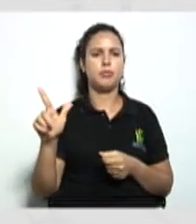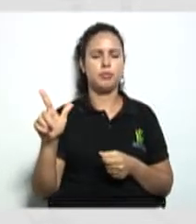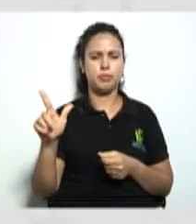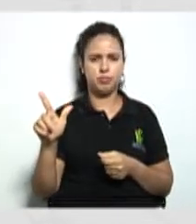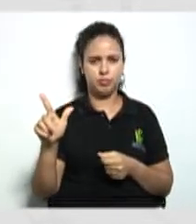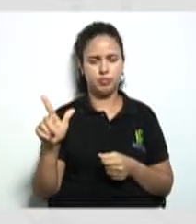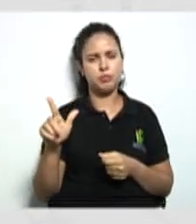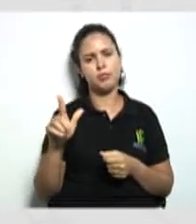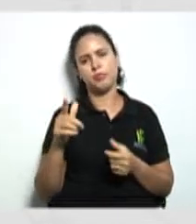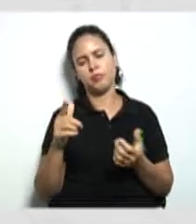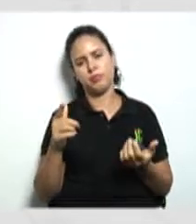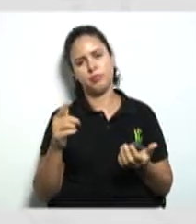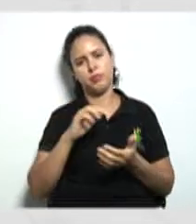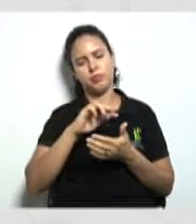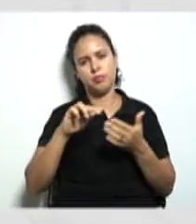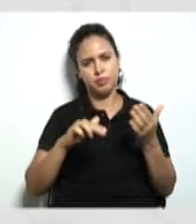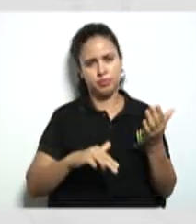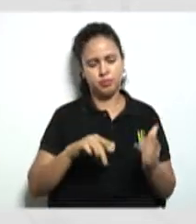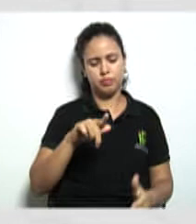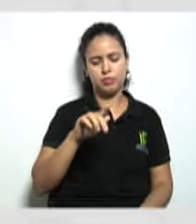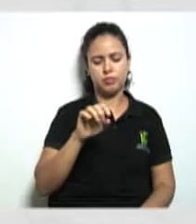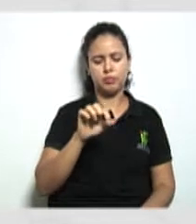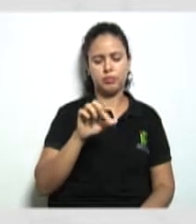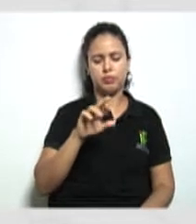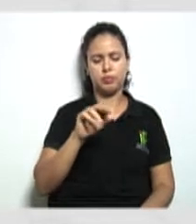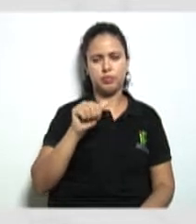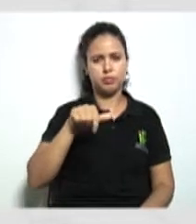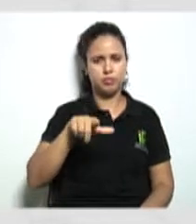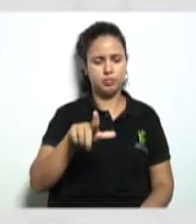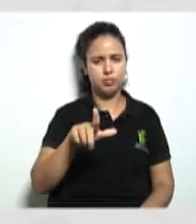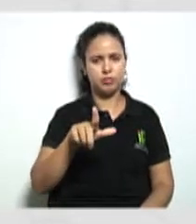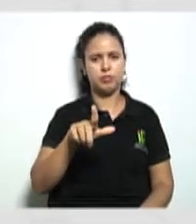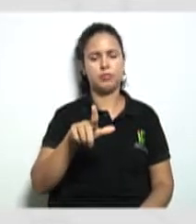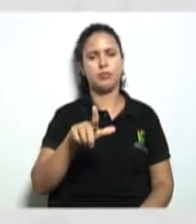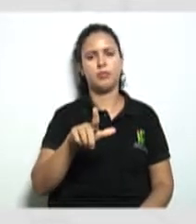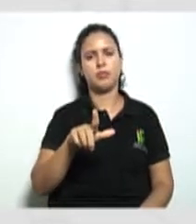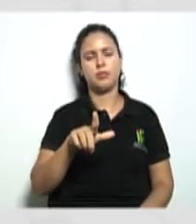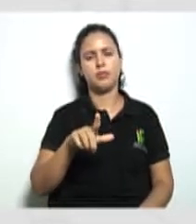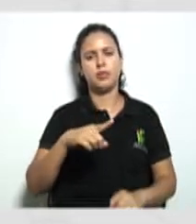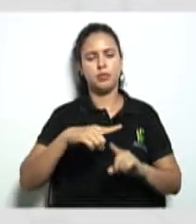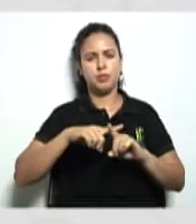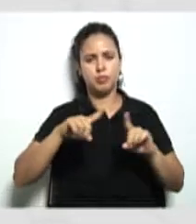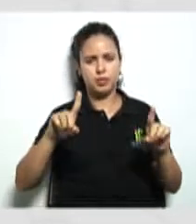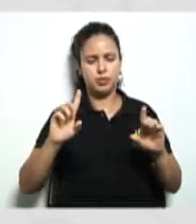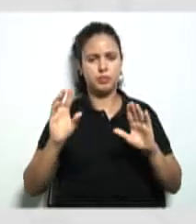e transitórias além daquelas que já estão previstas